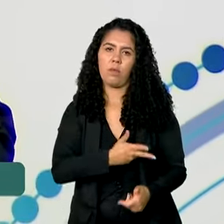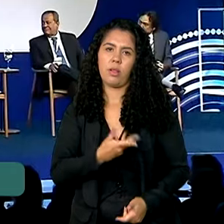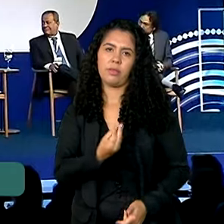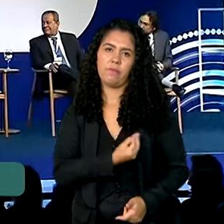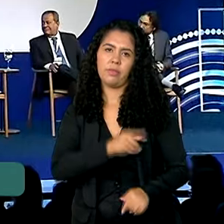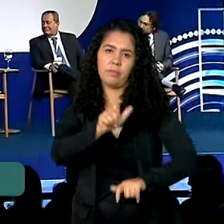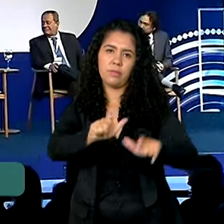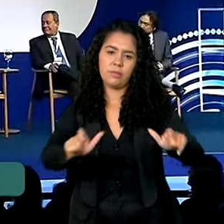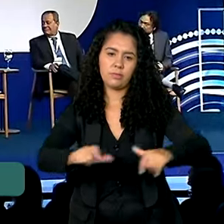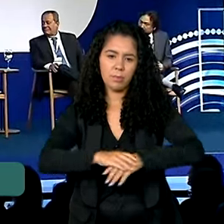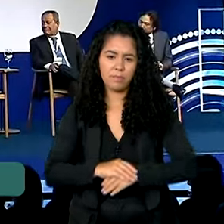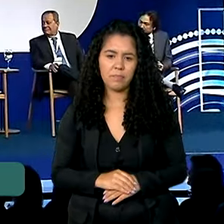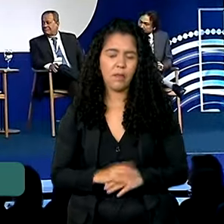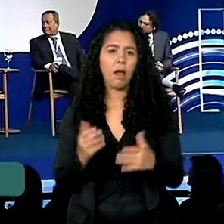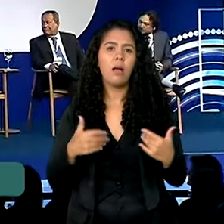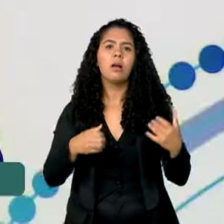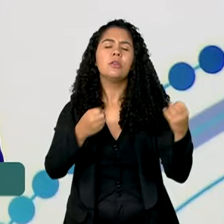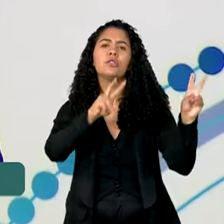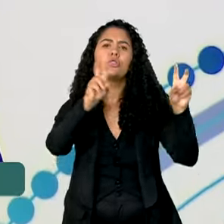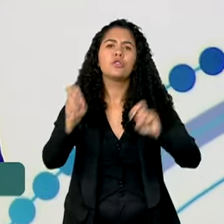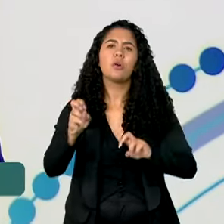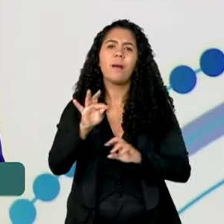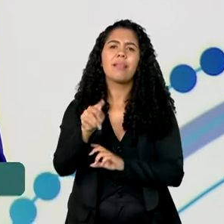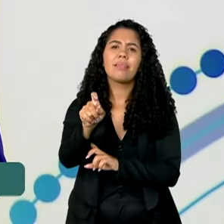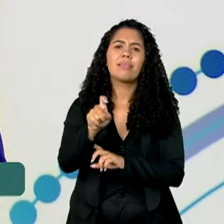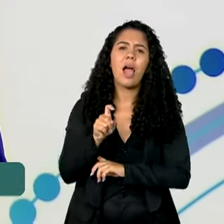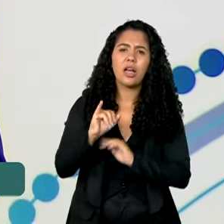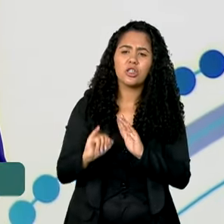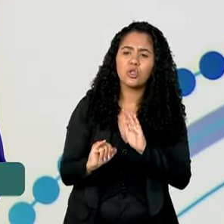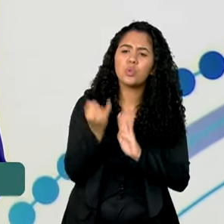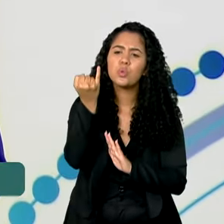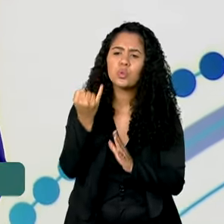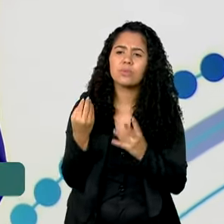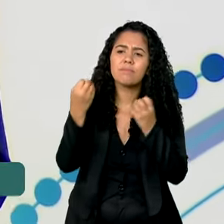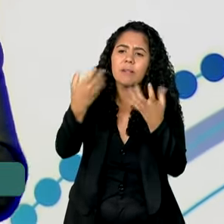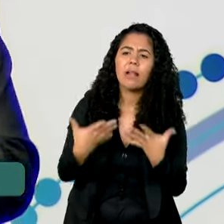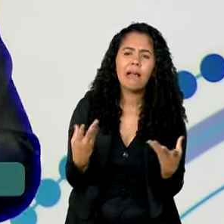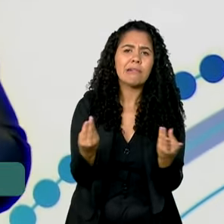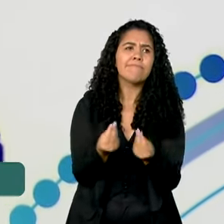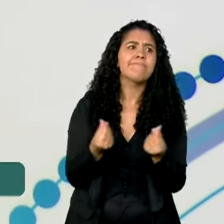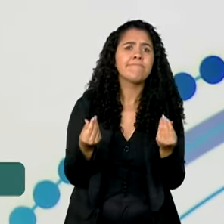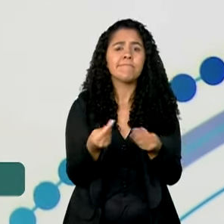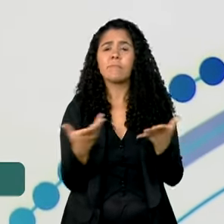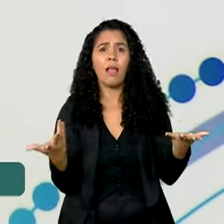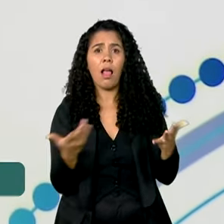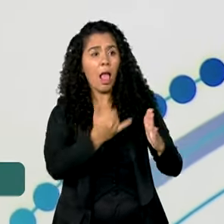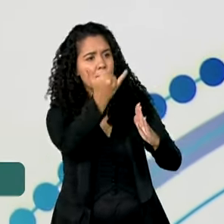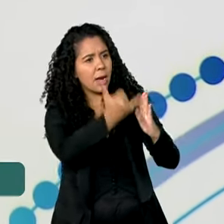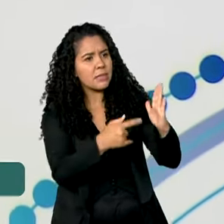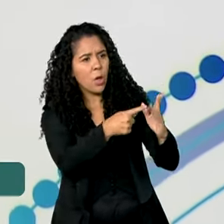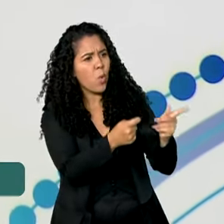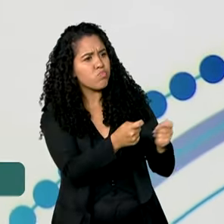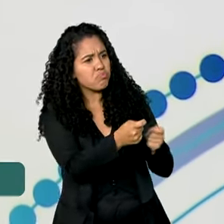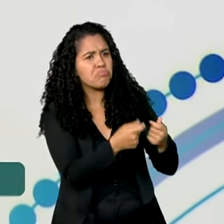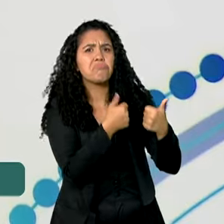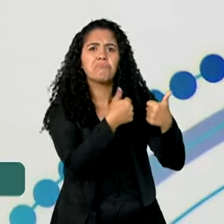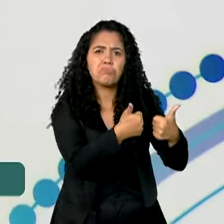pessoas. Qual é a explicação da taxa de juros que do jeito que está hoje? Nós temos que ter inflação controlada,